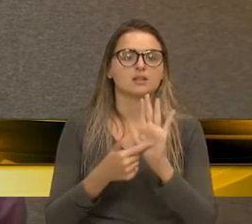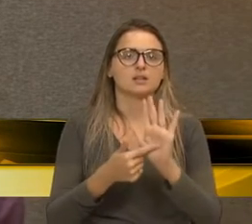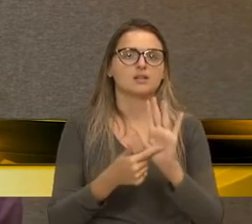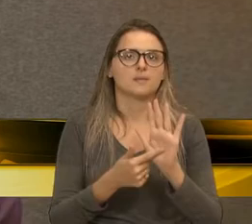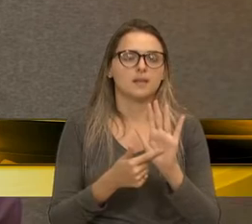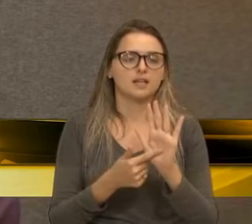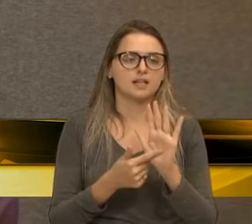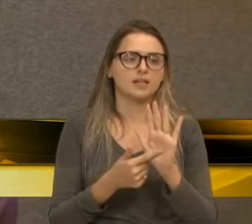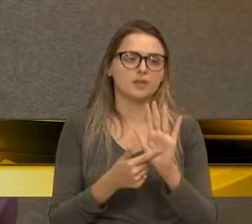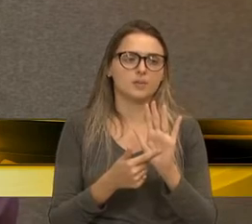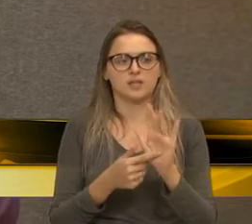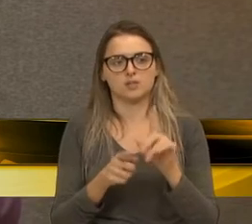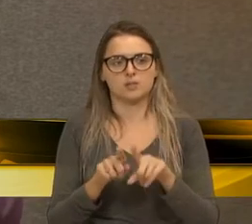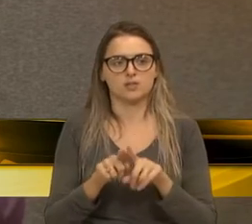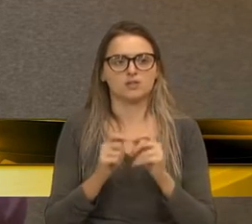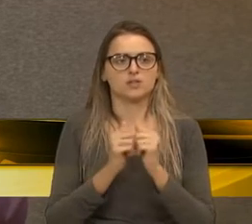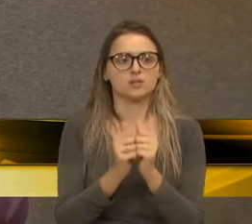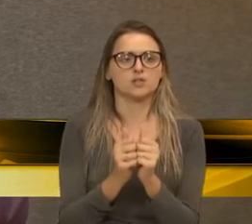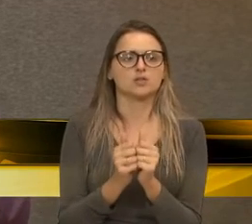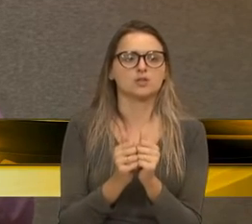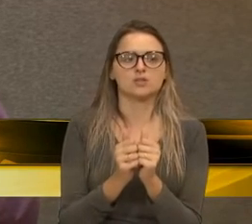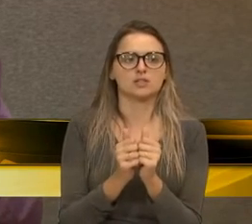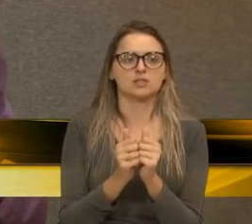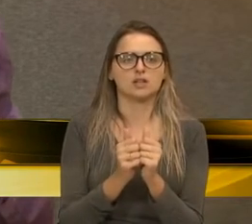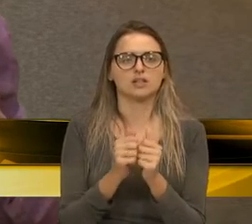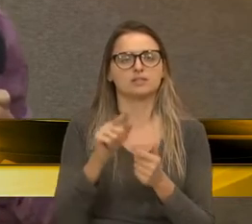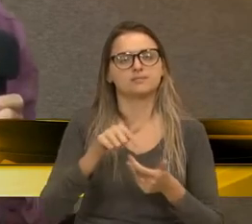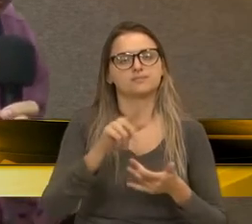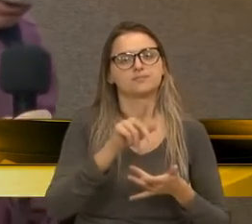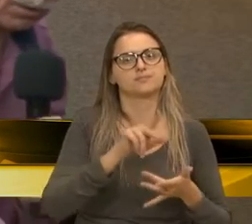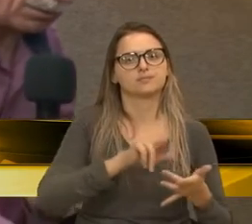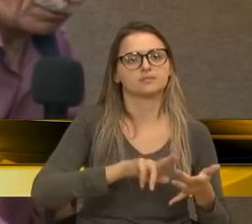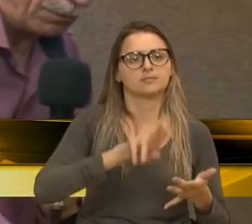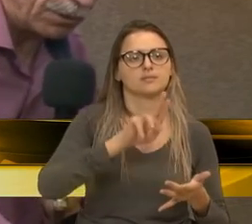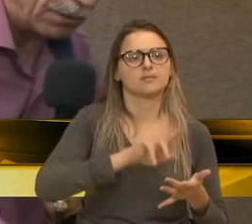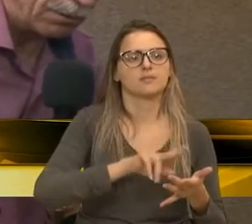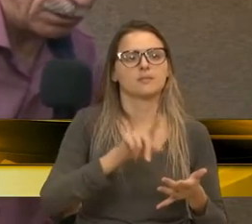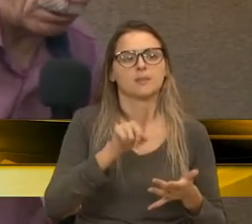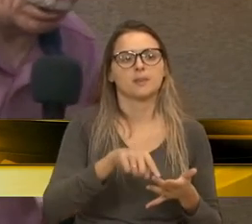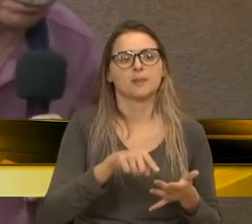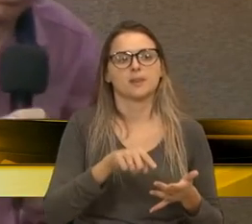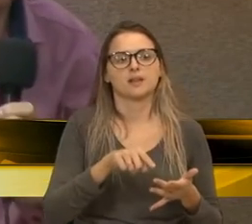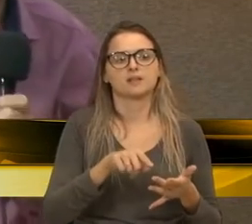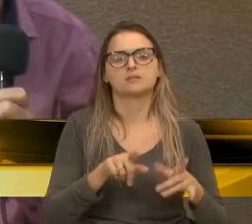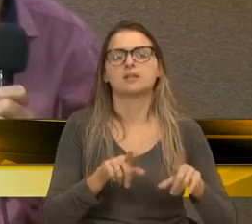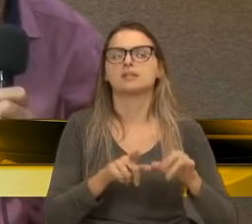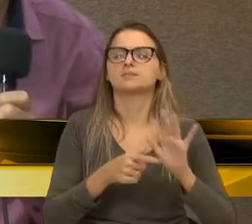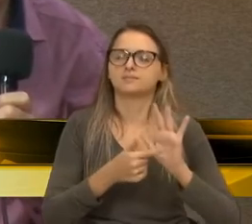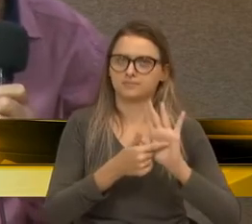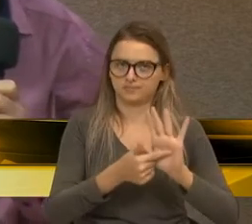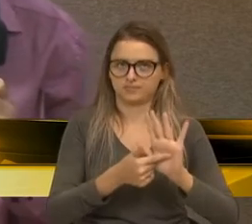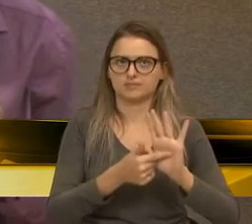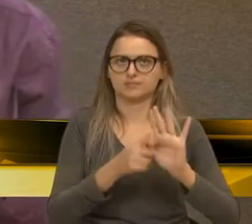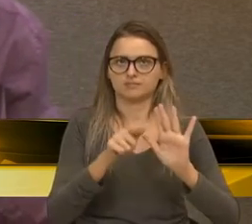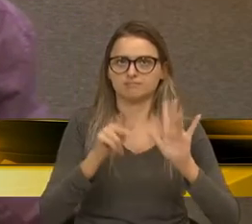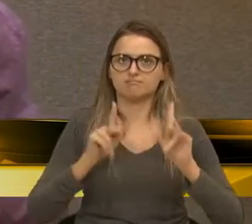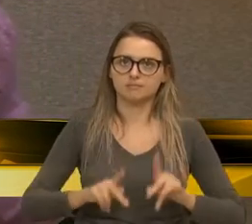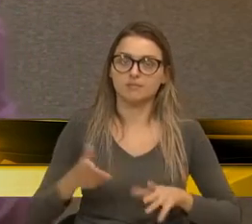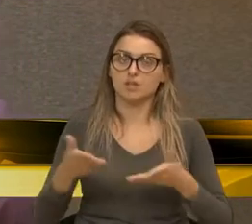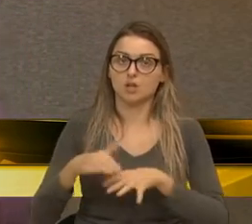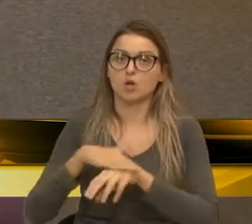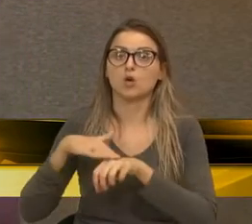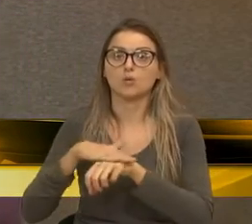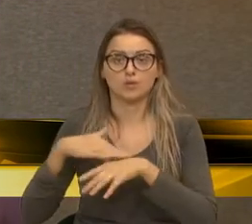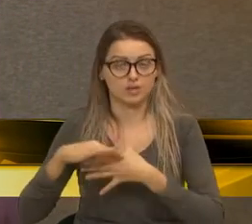foi dado um voto de crédito ao vereador Chico Guerra. Então, o vereador Fiusa, eu lhe cobro que o senhor converse